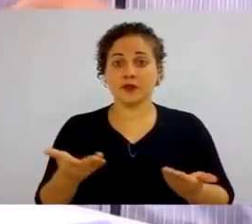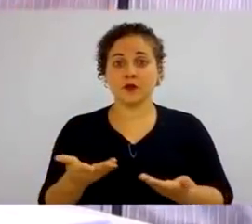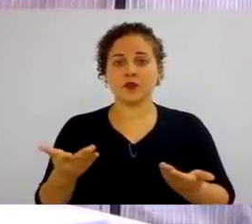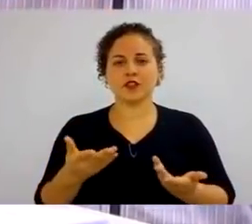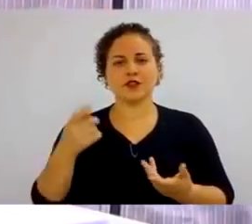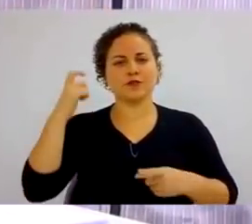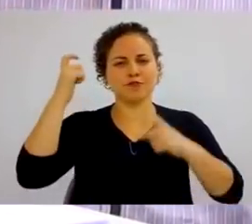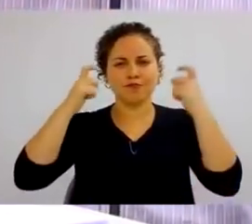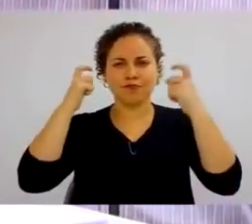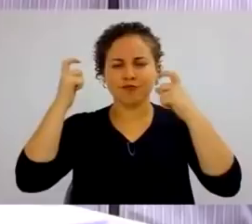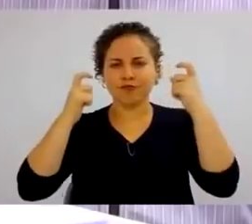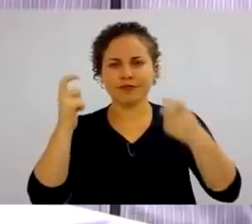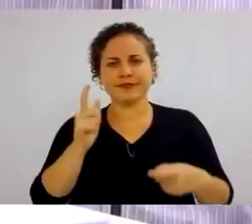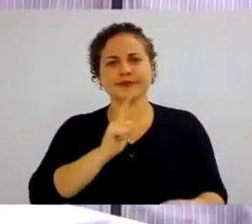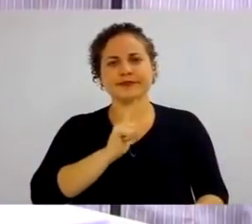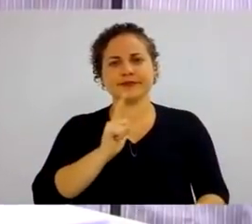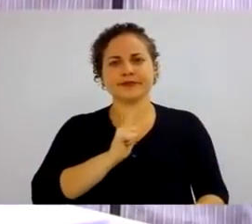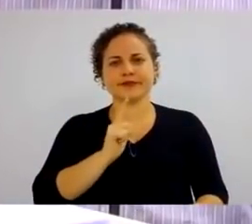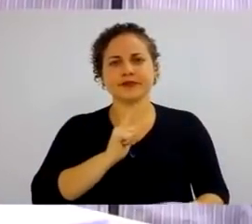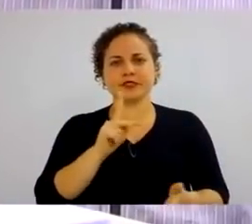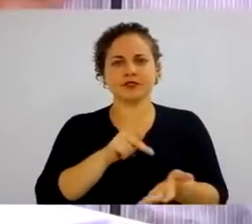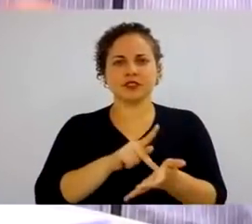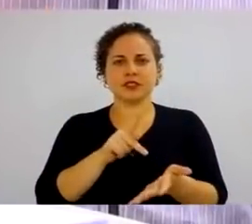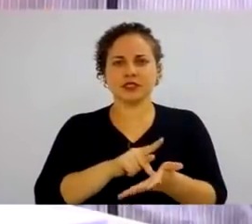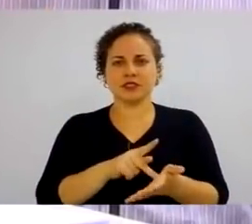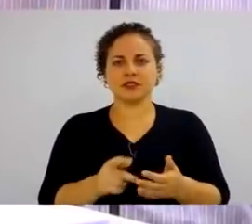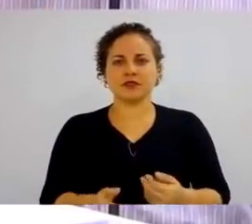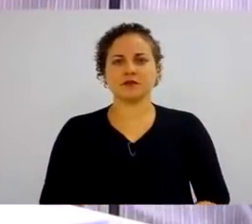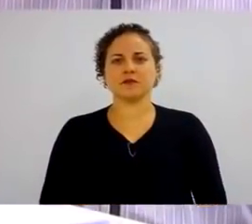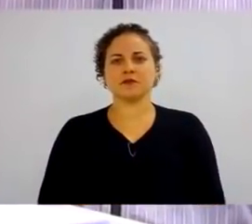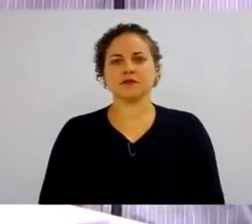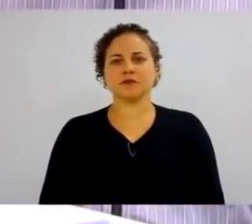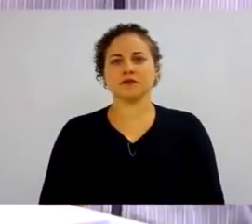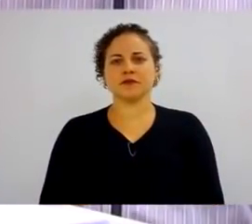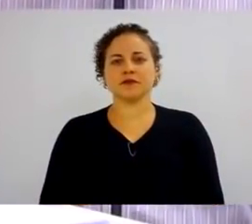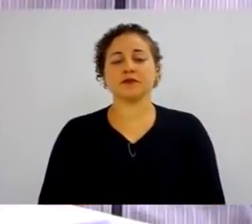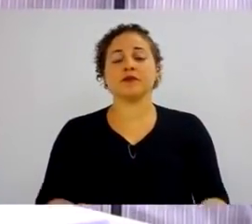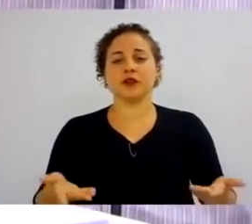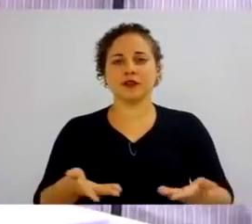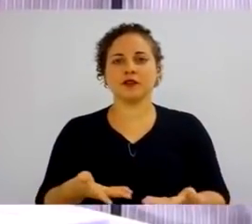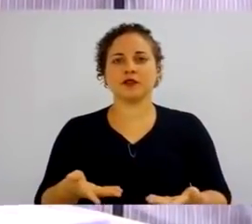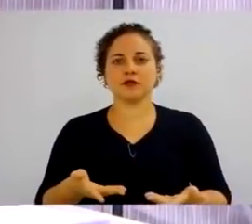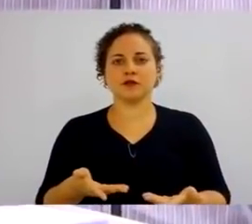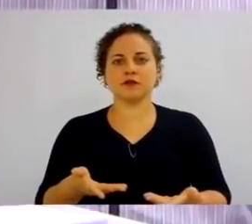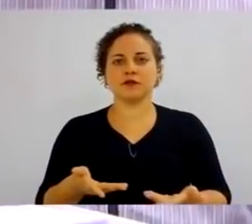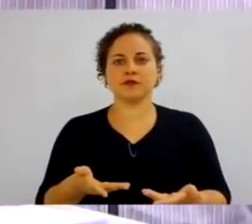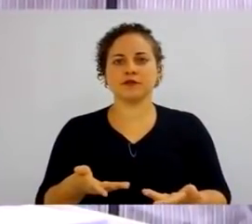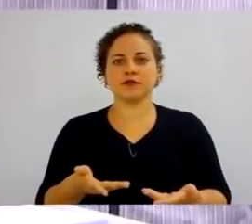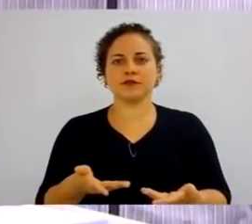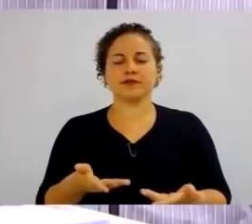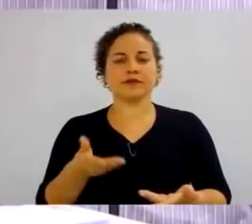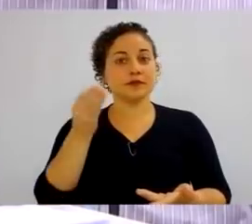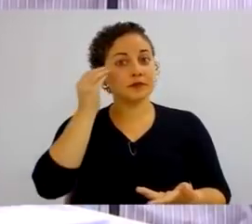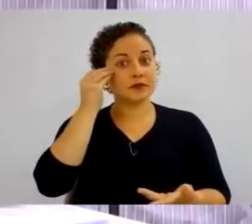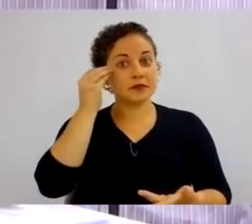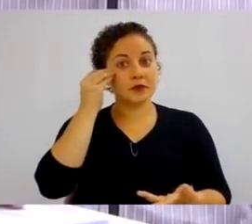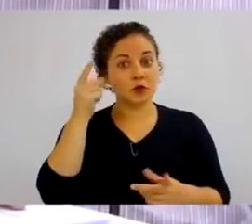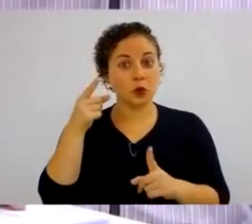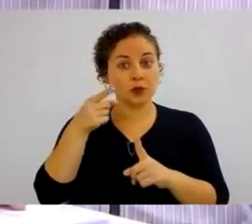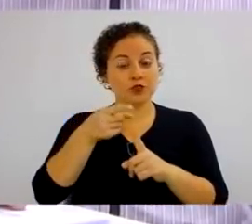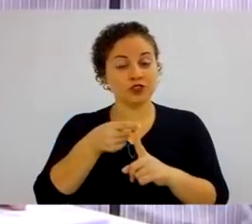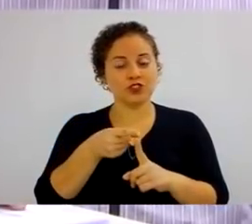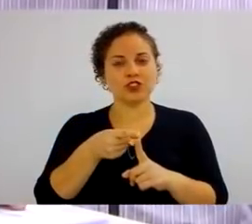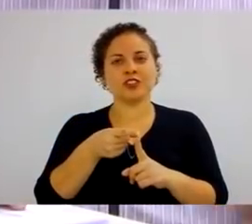elas têm se preocupado muito com isso. De um lado, nós vemos aqui o foco da empresa